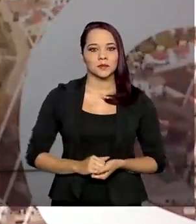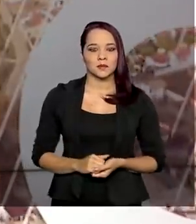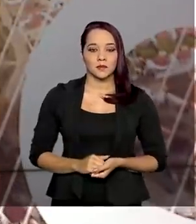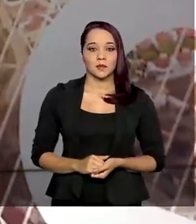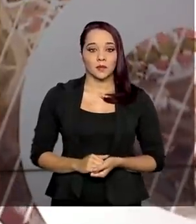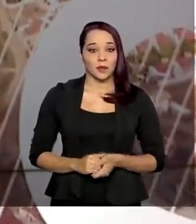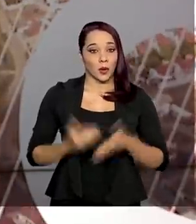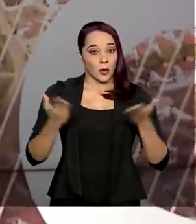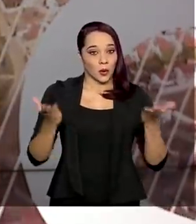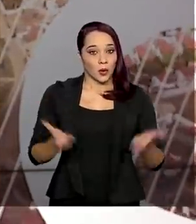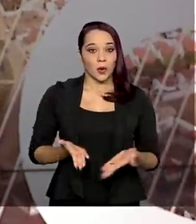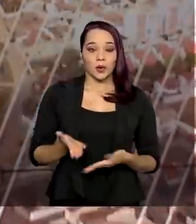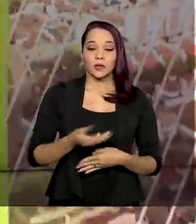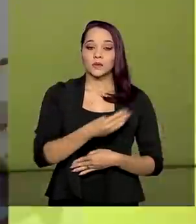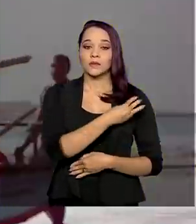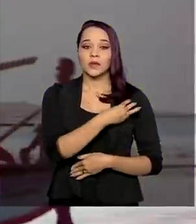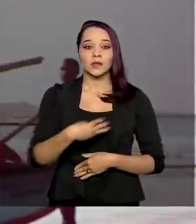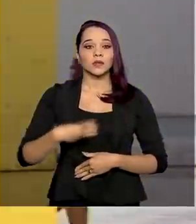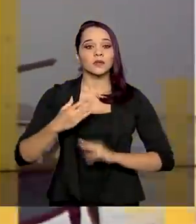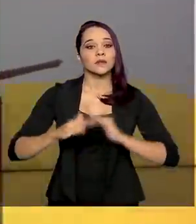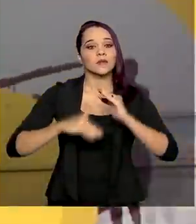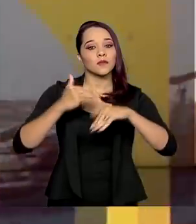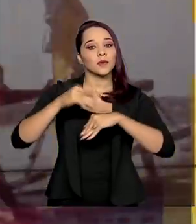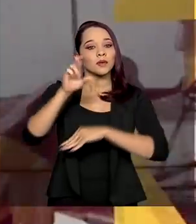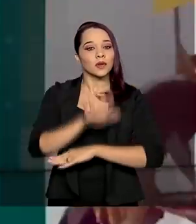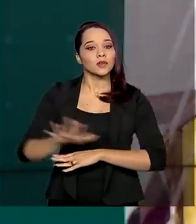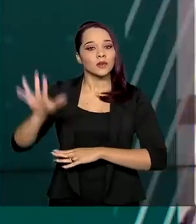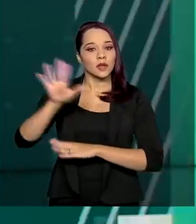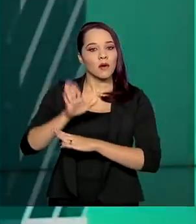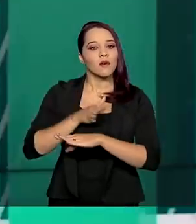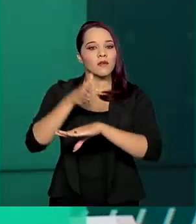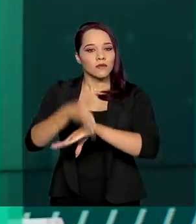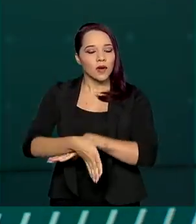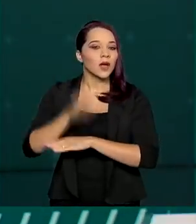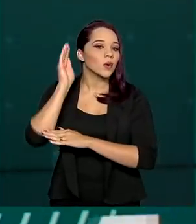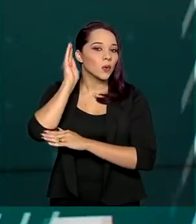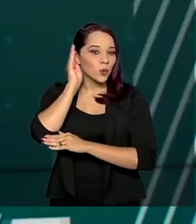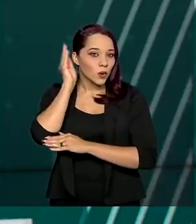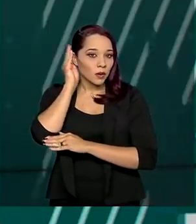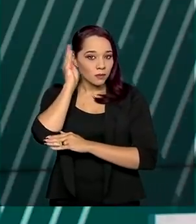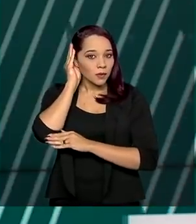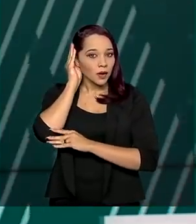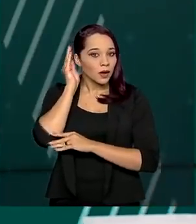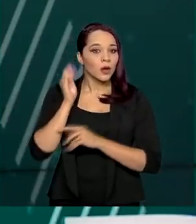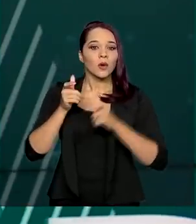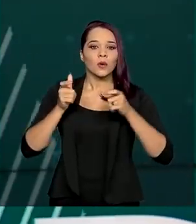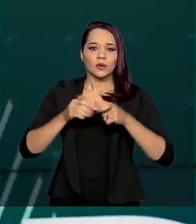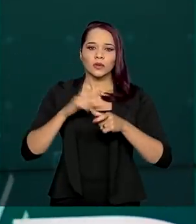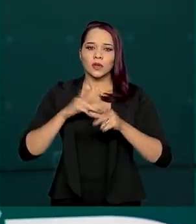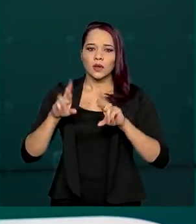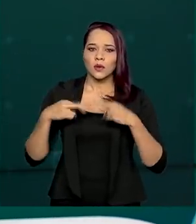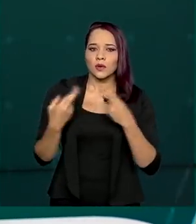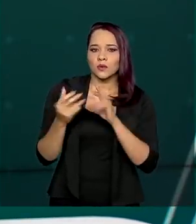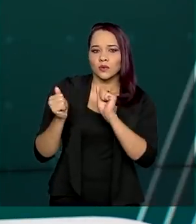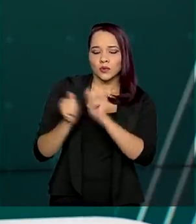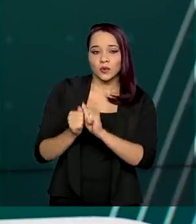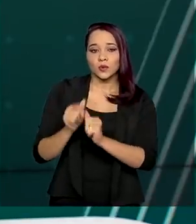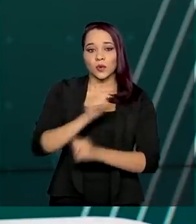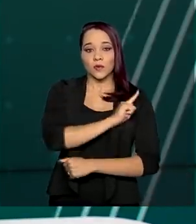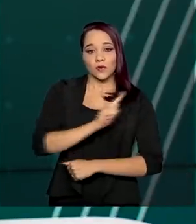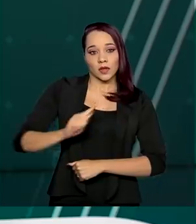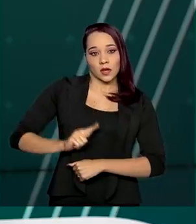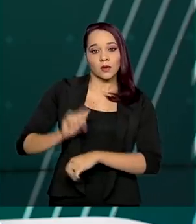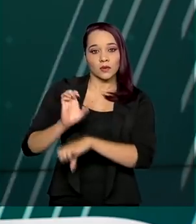Hoje, o ministro do Desenvolvimento Regional, Rogério Marinho, estará em Cuiabá, no Mato Grosso, onde se reúne com o governador do estado,